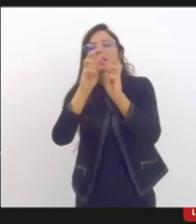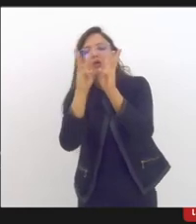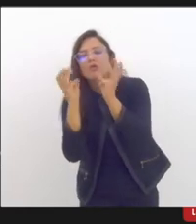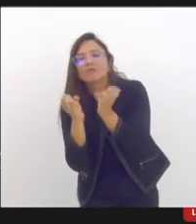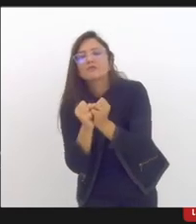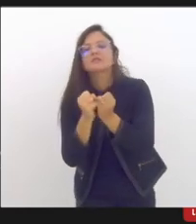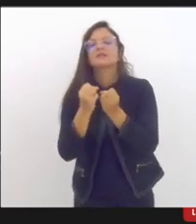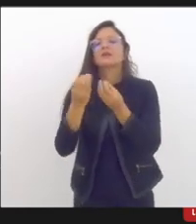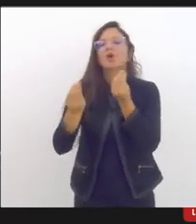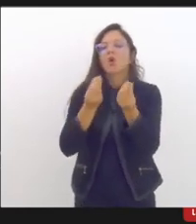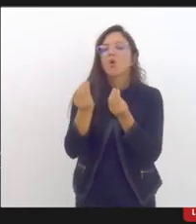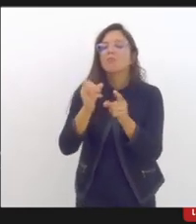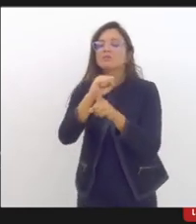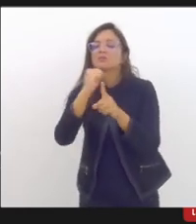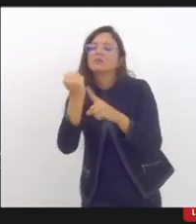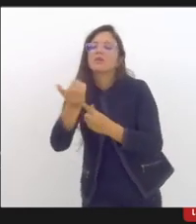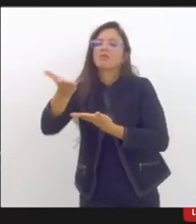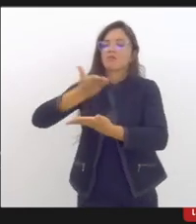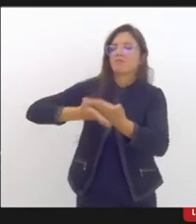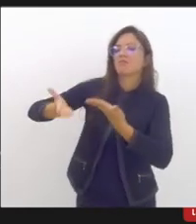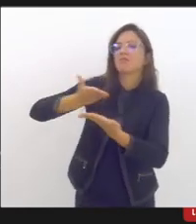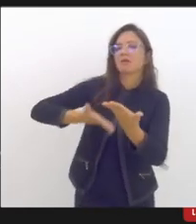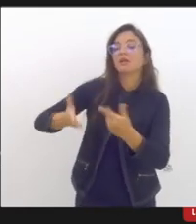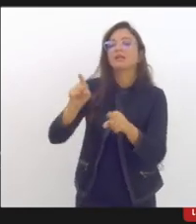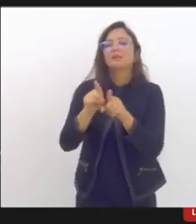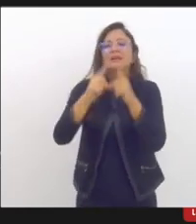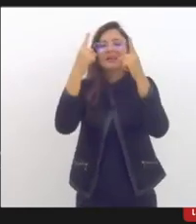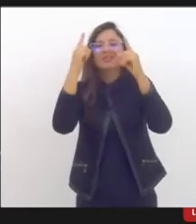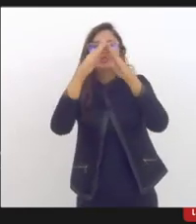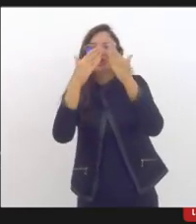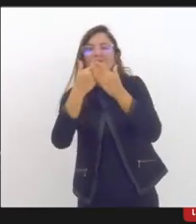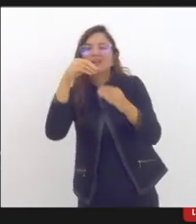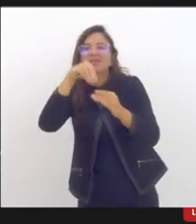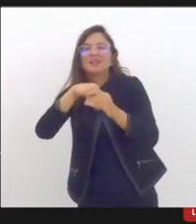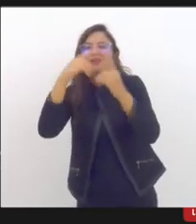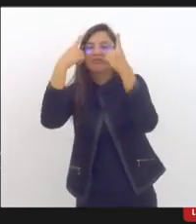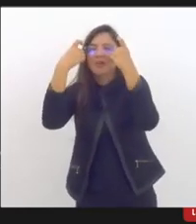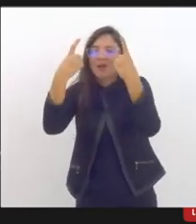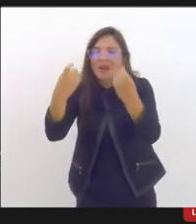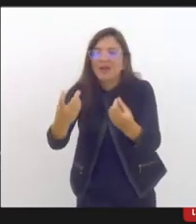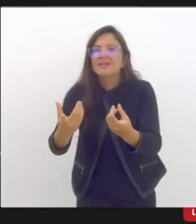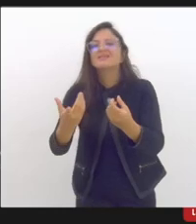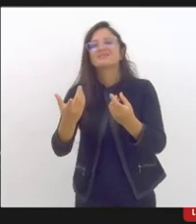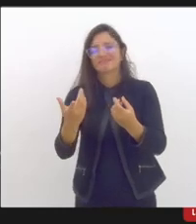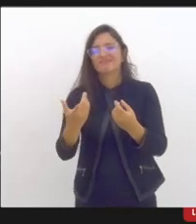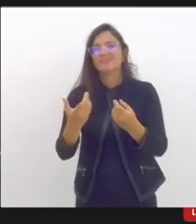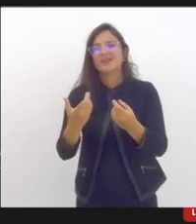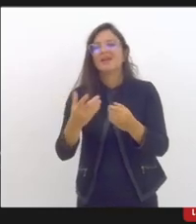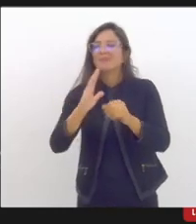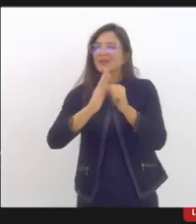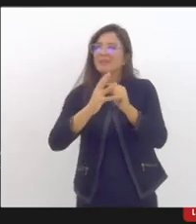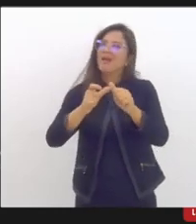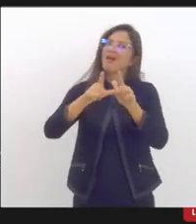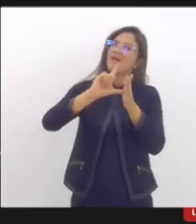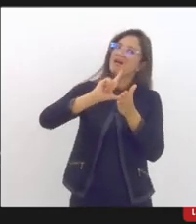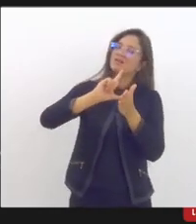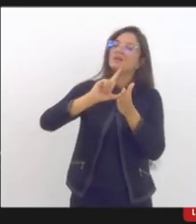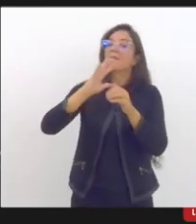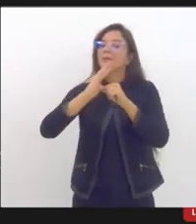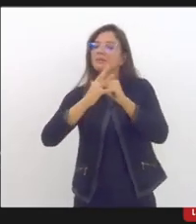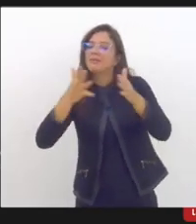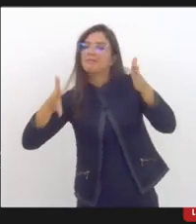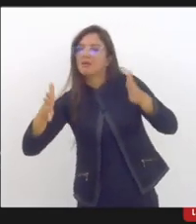interpessoais e violências na escola antes, durante e depois da pandemia. Essas oficinas, elas foram